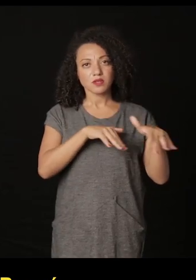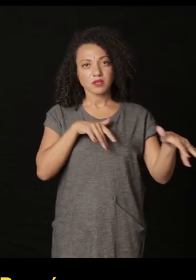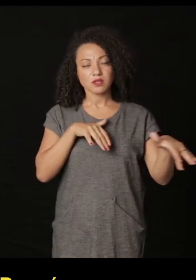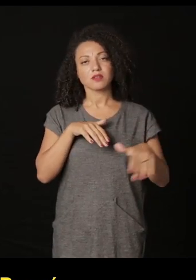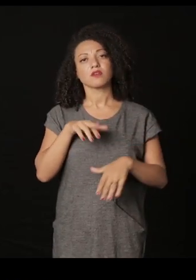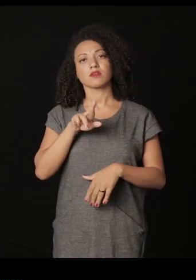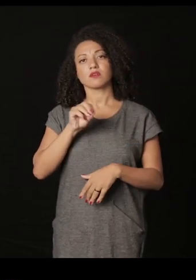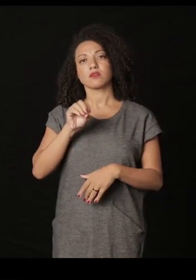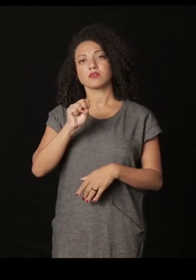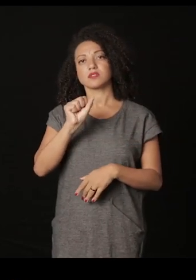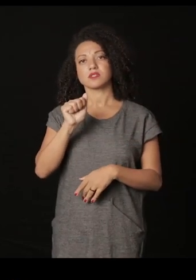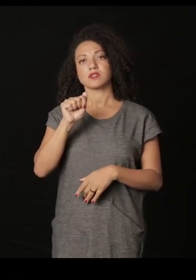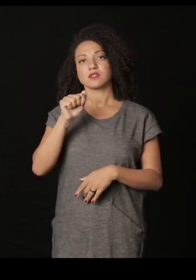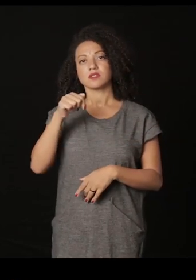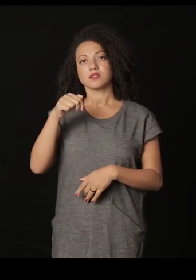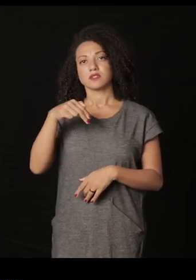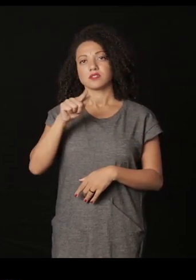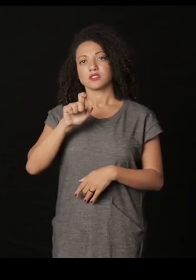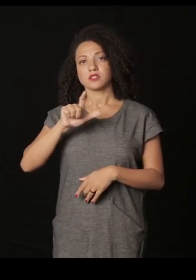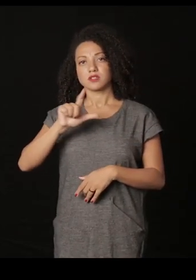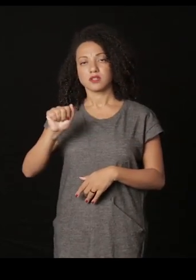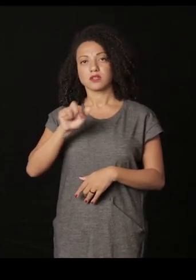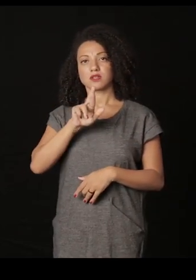do Rio de Janeiro. Vou apresentá-los agora.